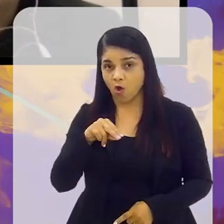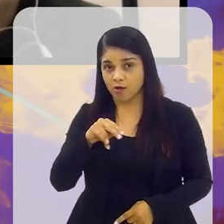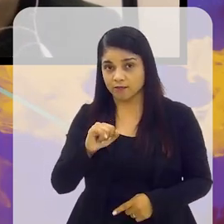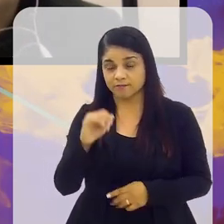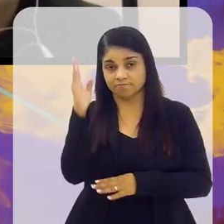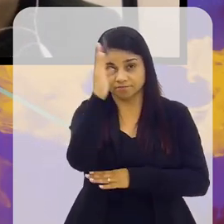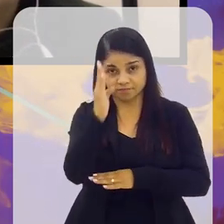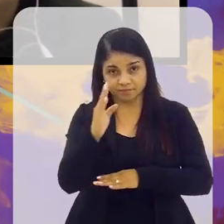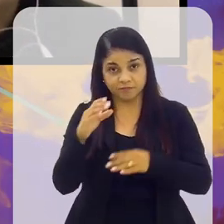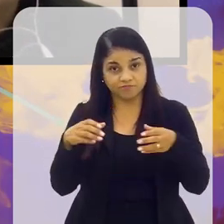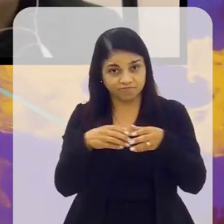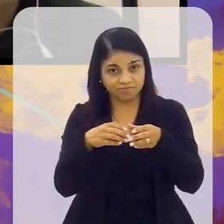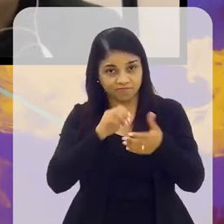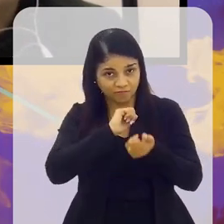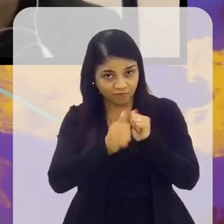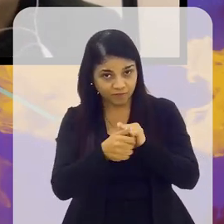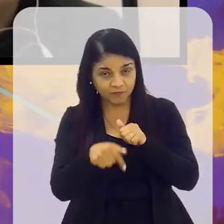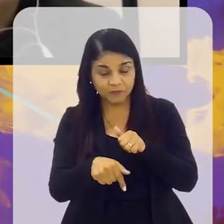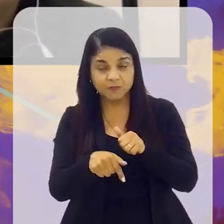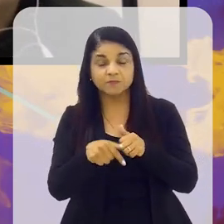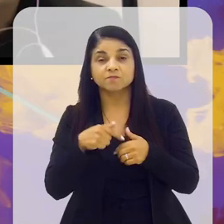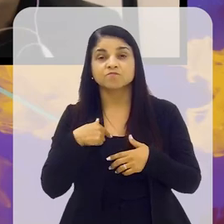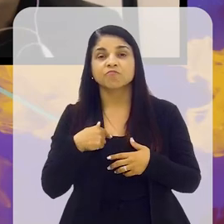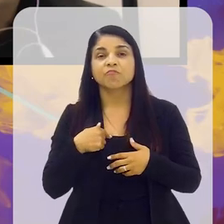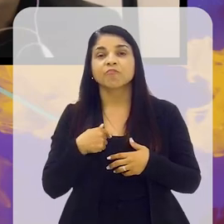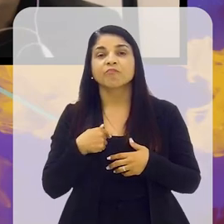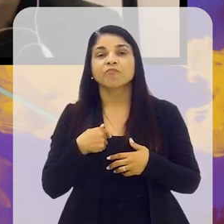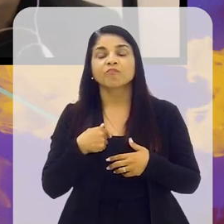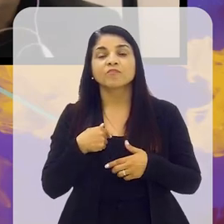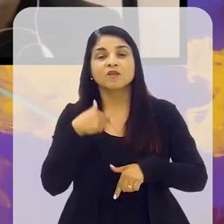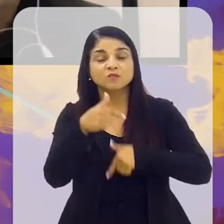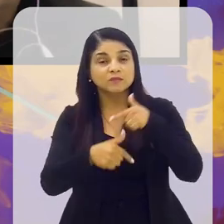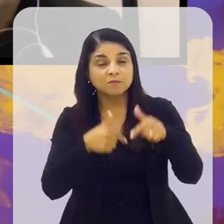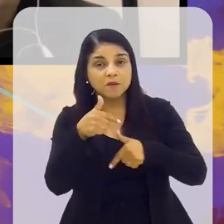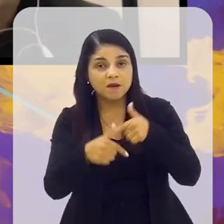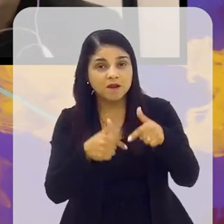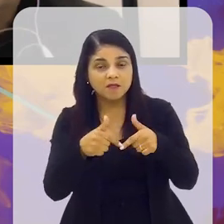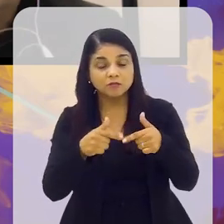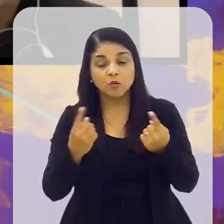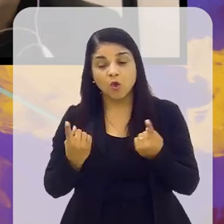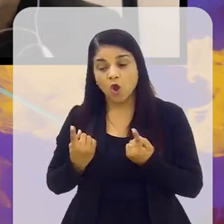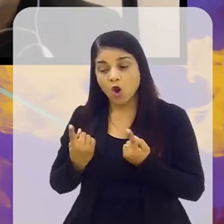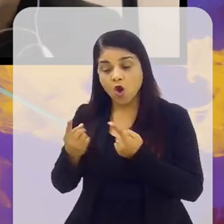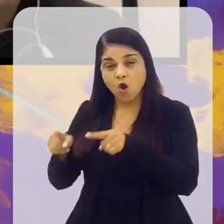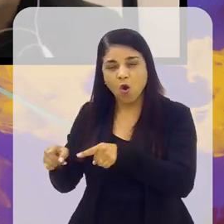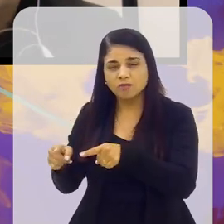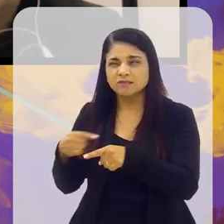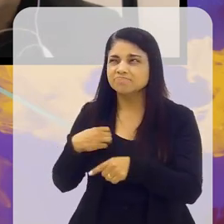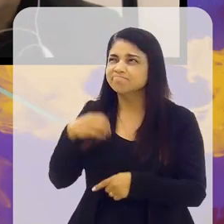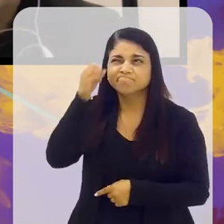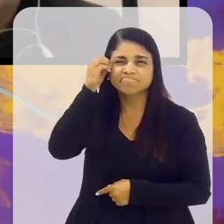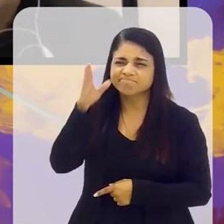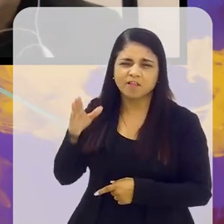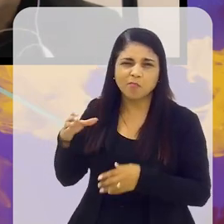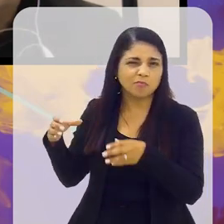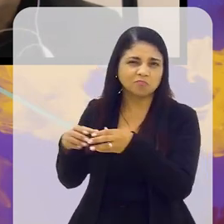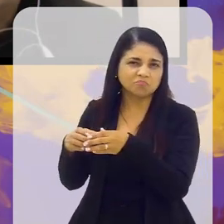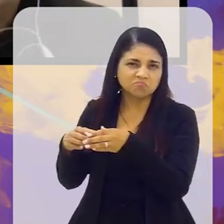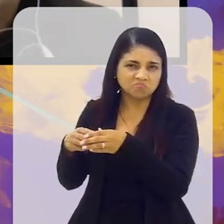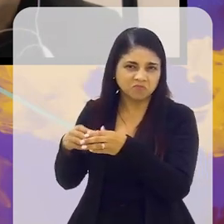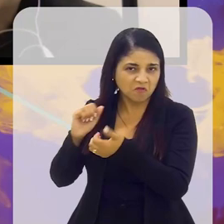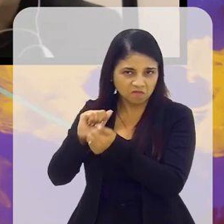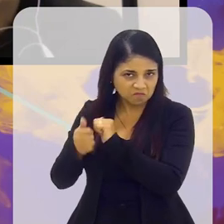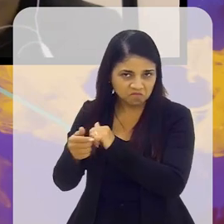estava sediado, a seleção da Alemanha jogou contra um adversário que eu agora não me